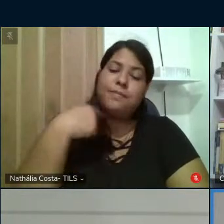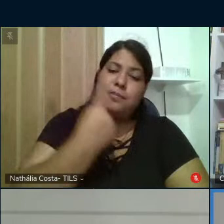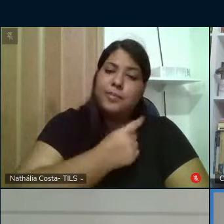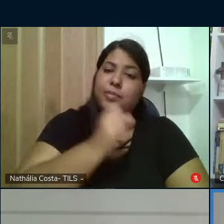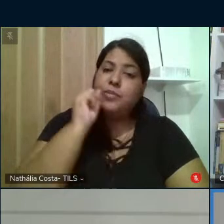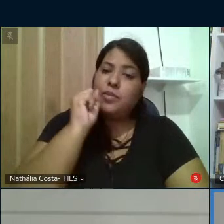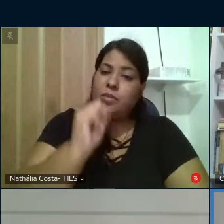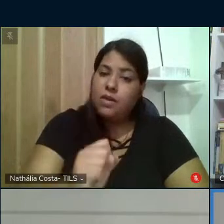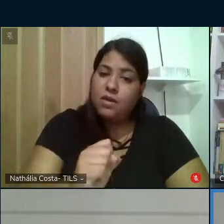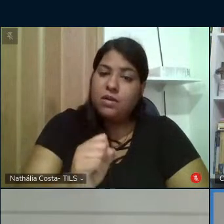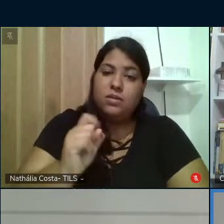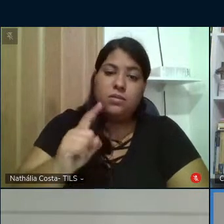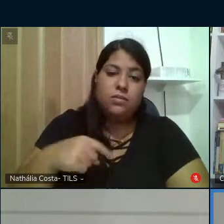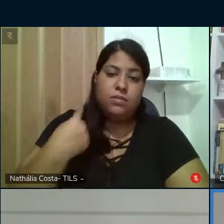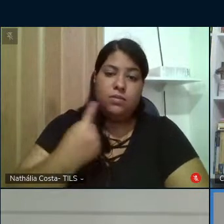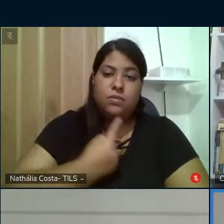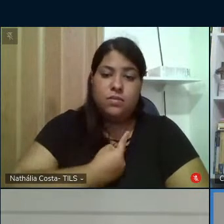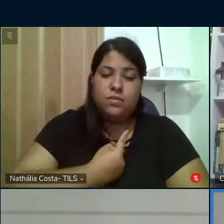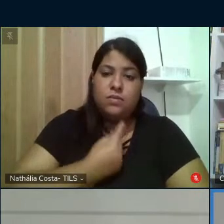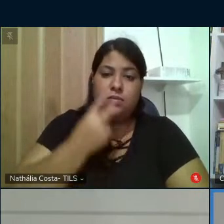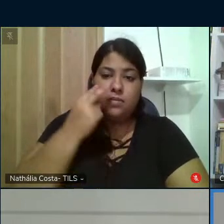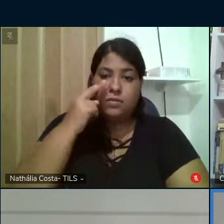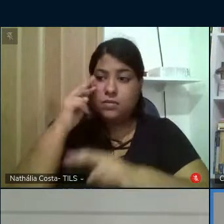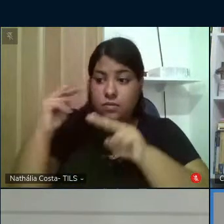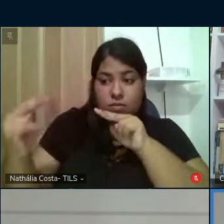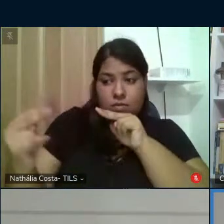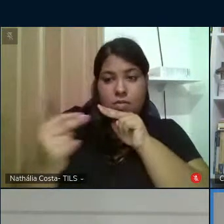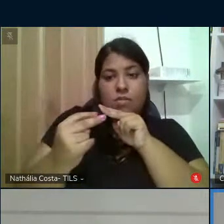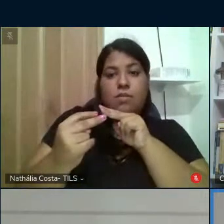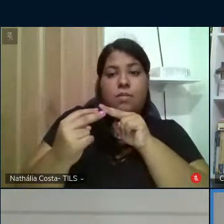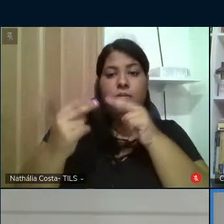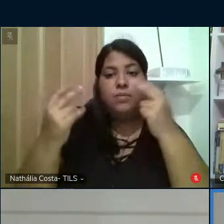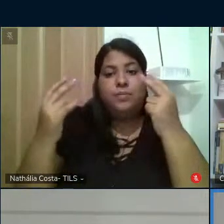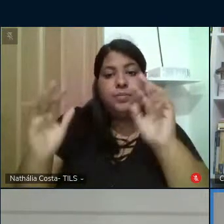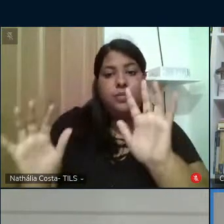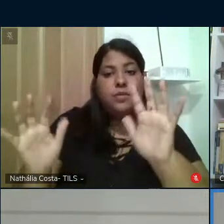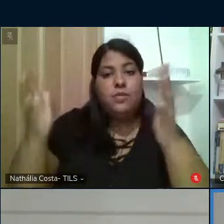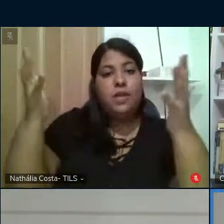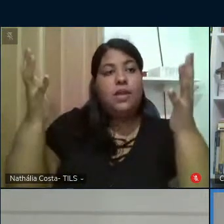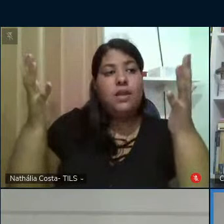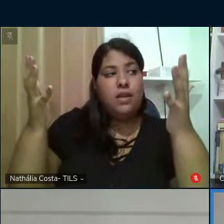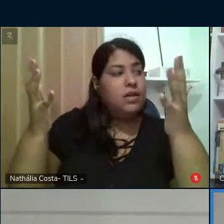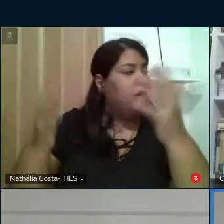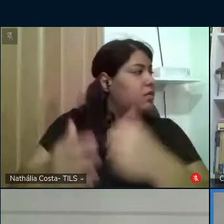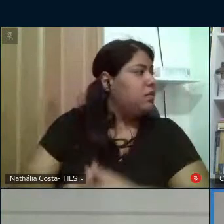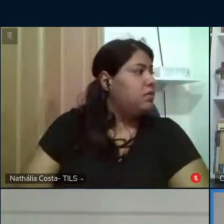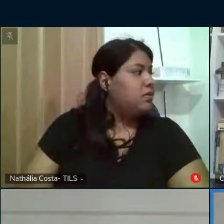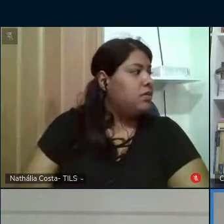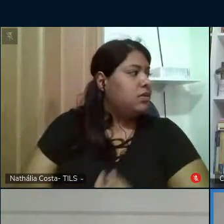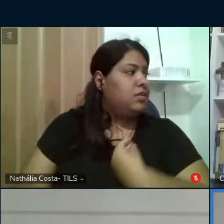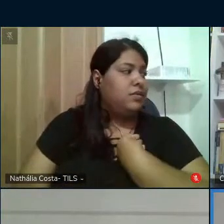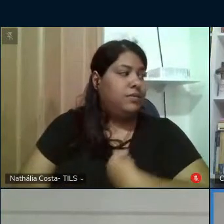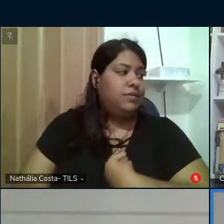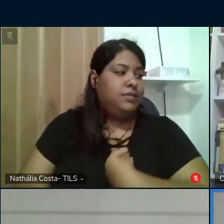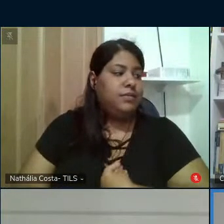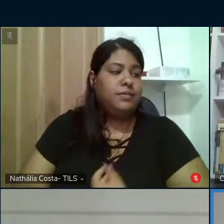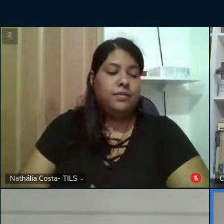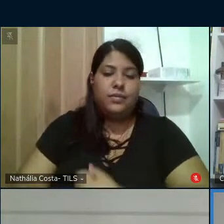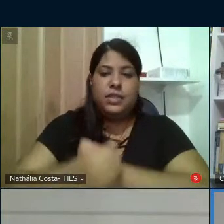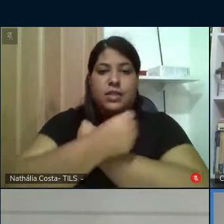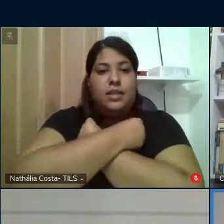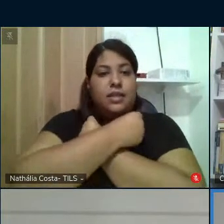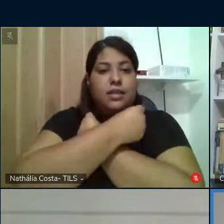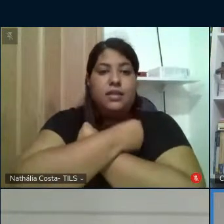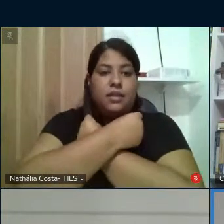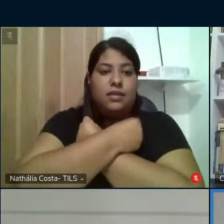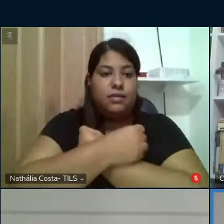estarmos nos vendo comemorando e dando um viva a vida um abraço grande